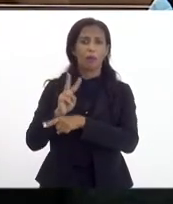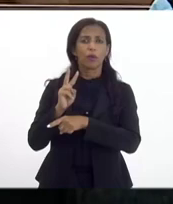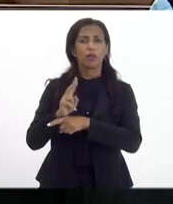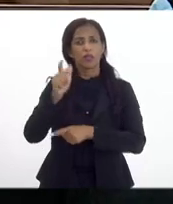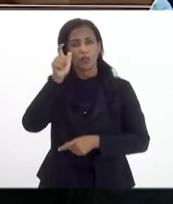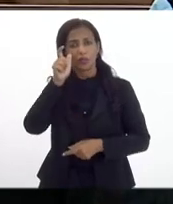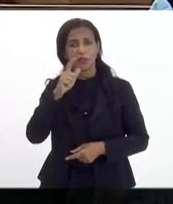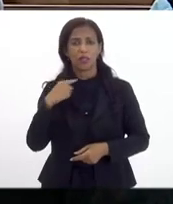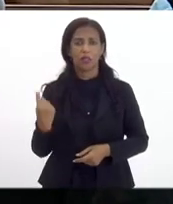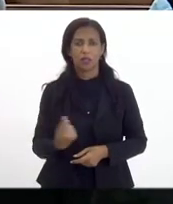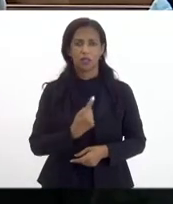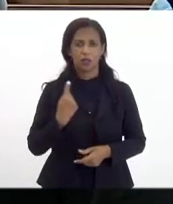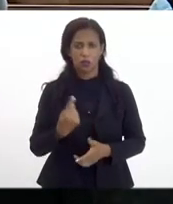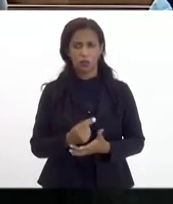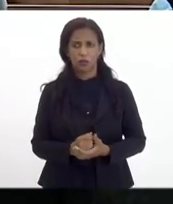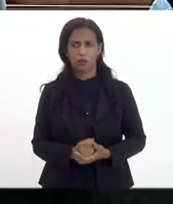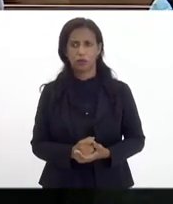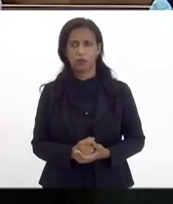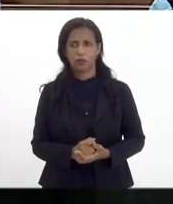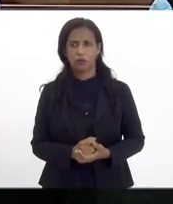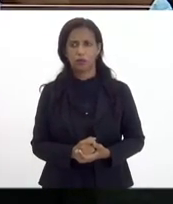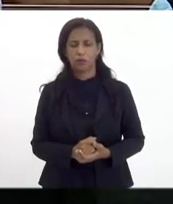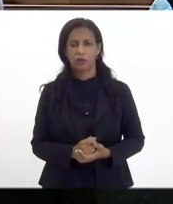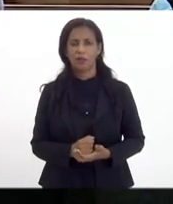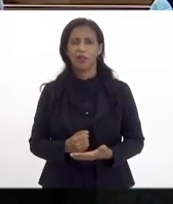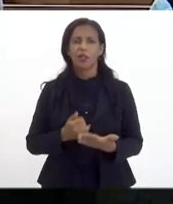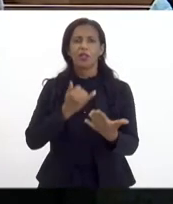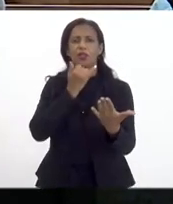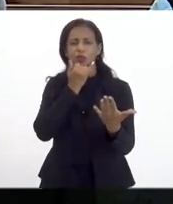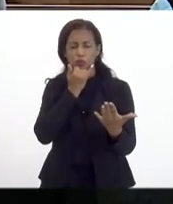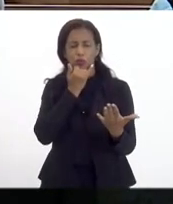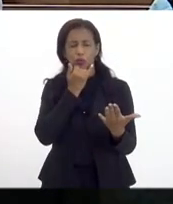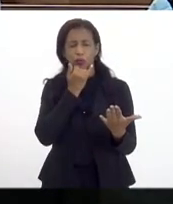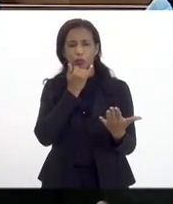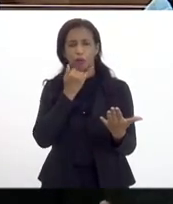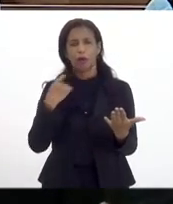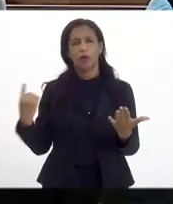parte é que a gente está precisando de um senador como o senhor em Brasília